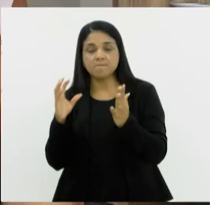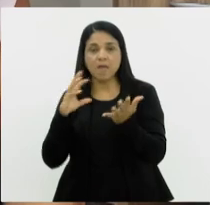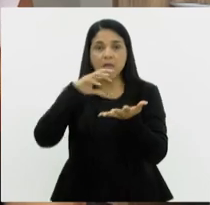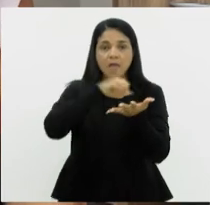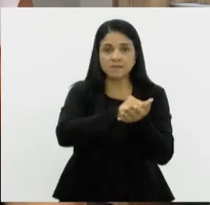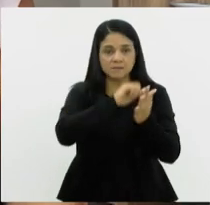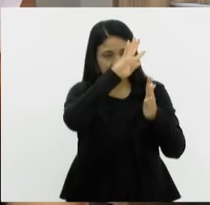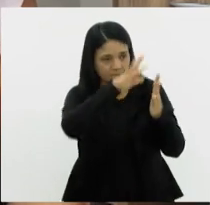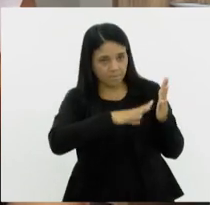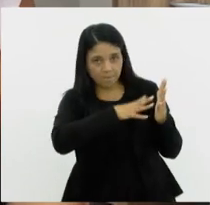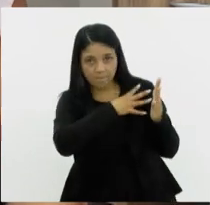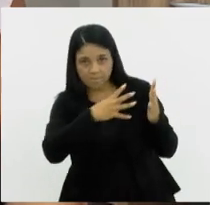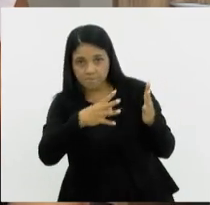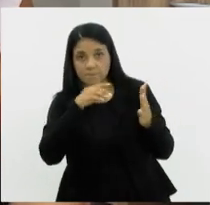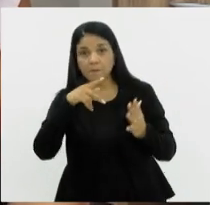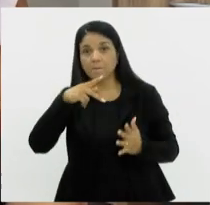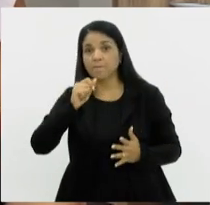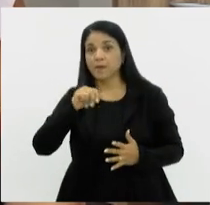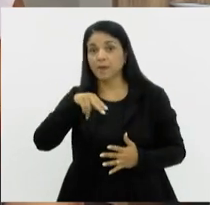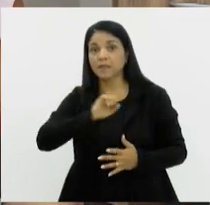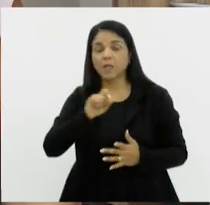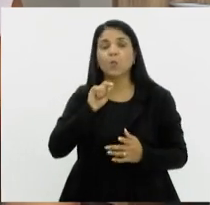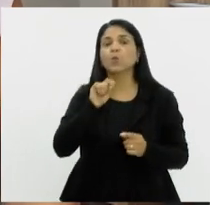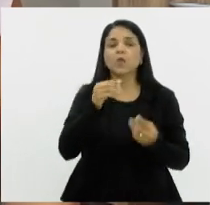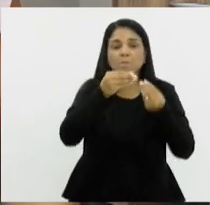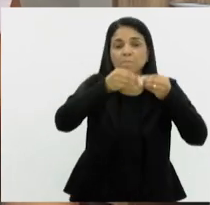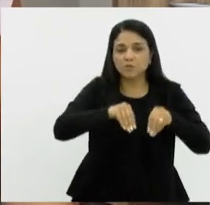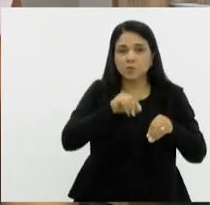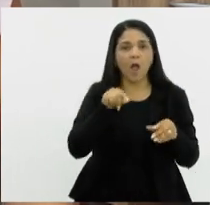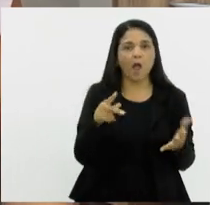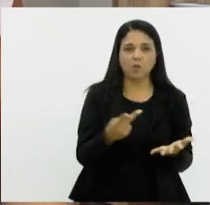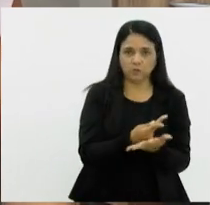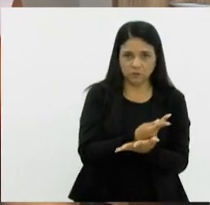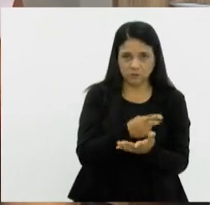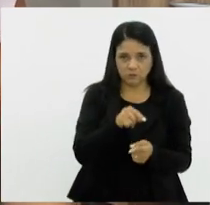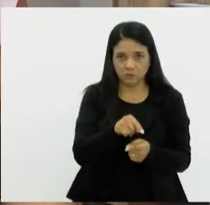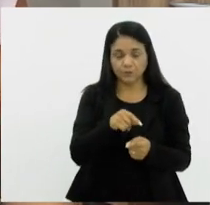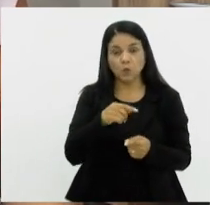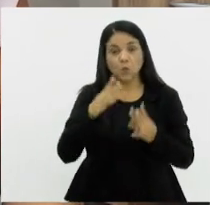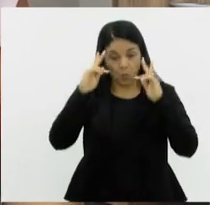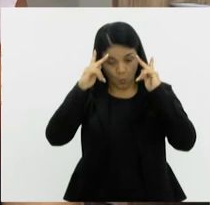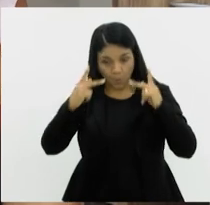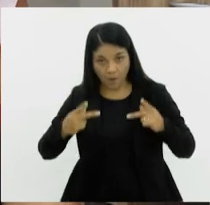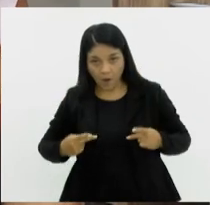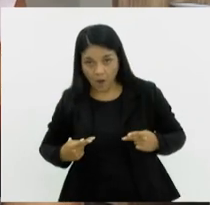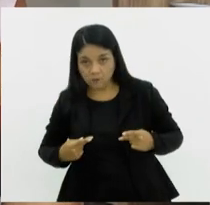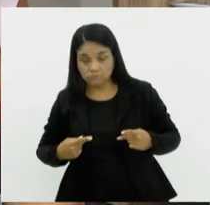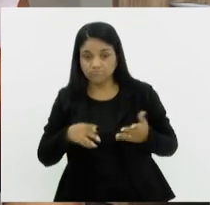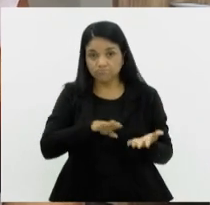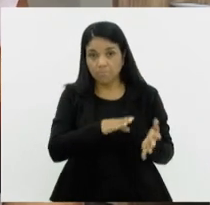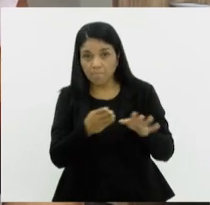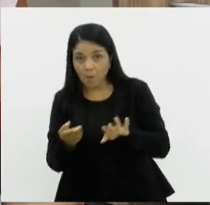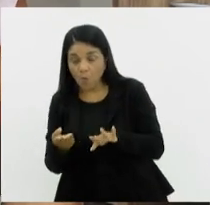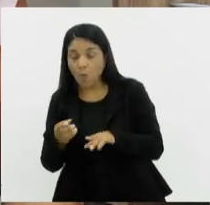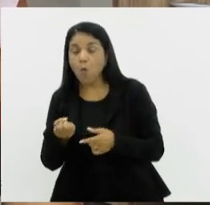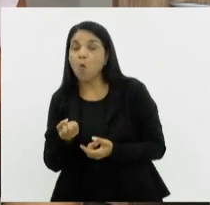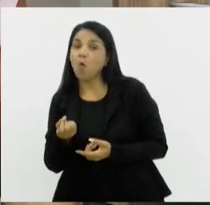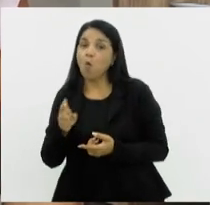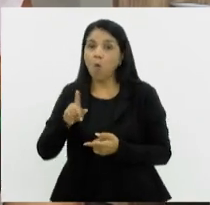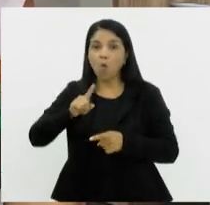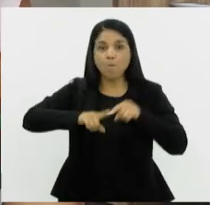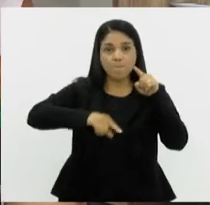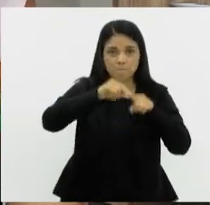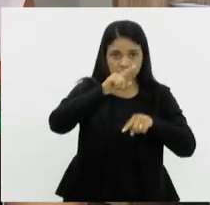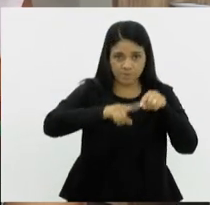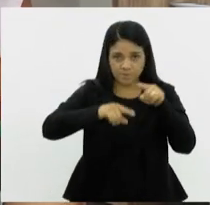qual foi o dano que houve a partir daquele evento? Então, se houve dano humano ou se houve danos em equipamentos de saúde.